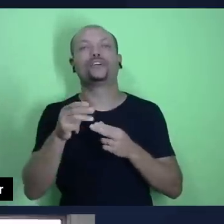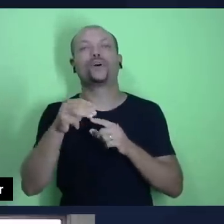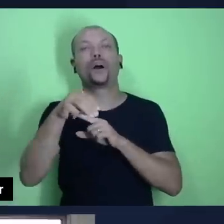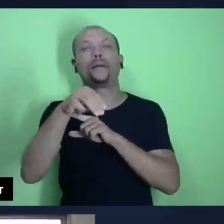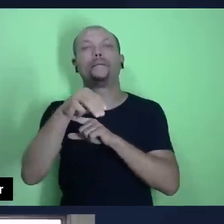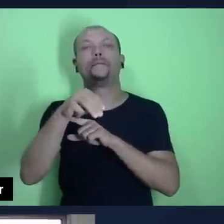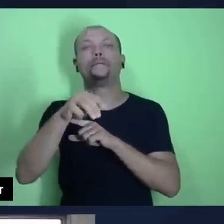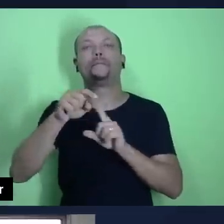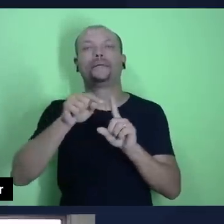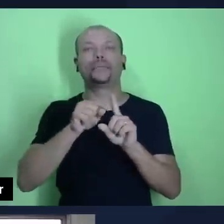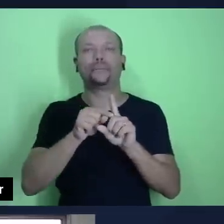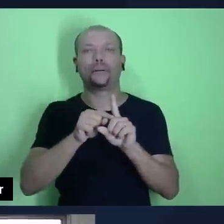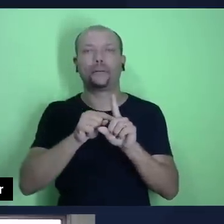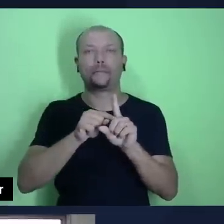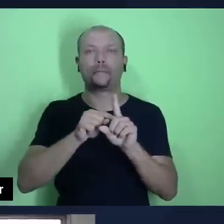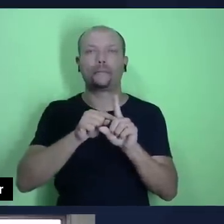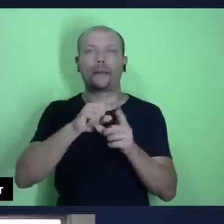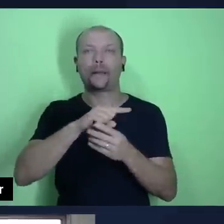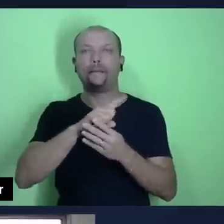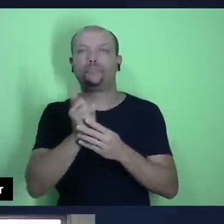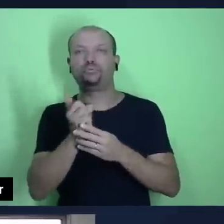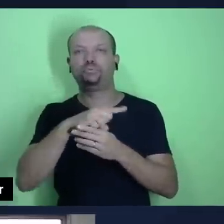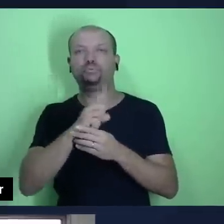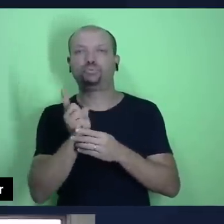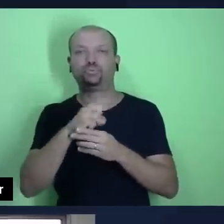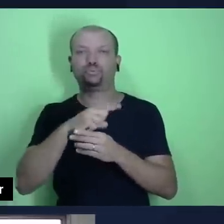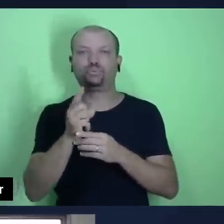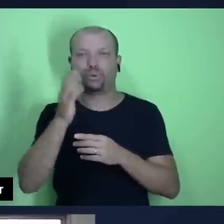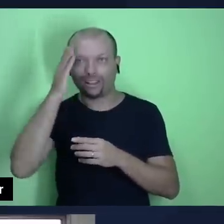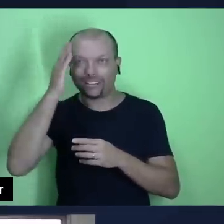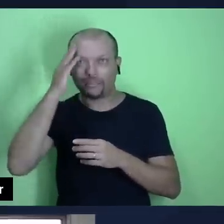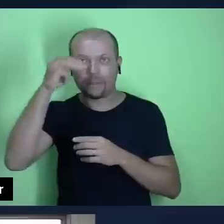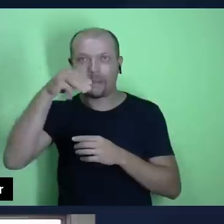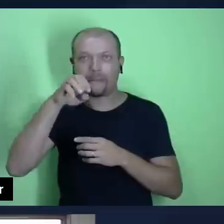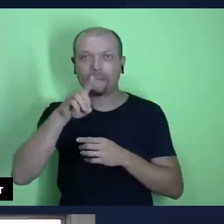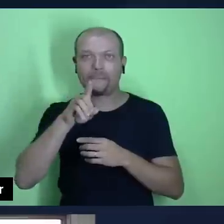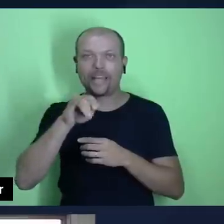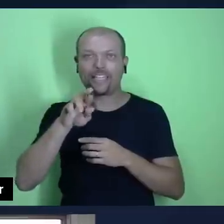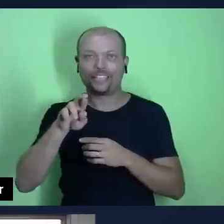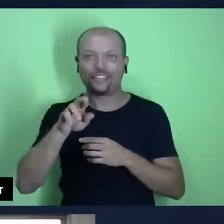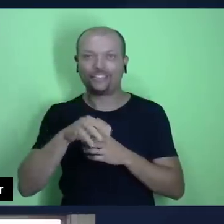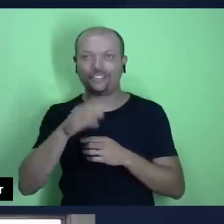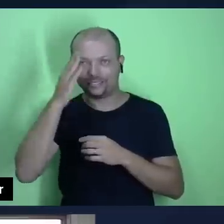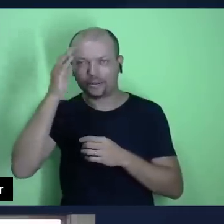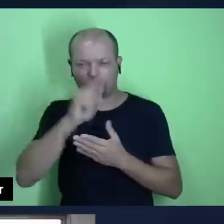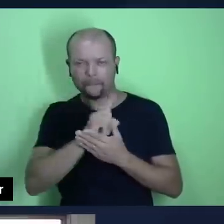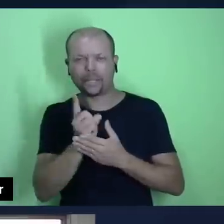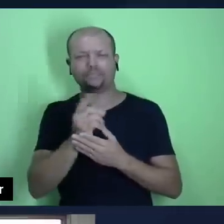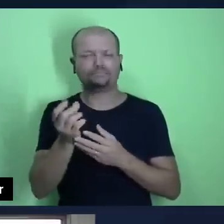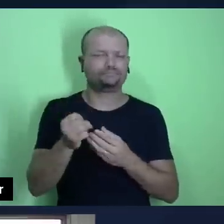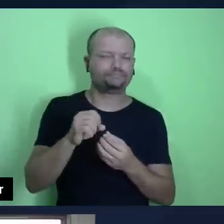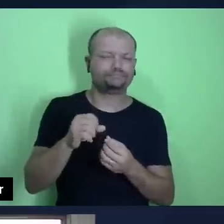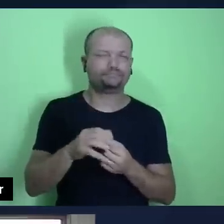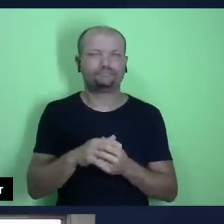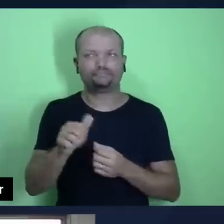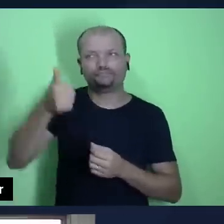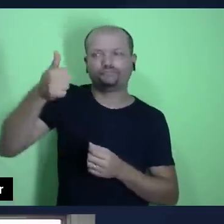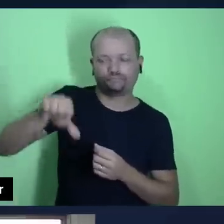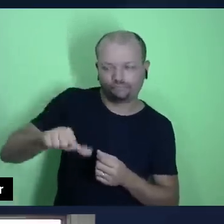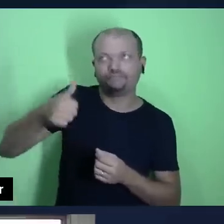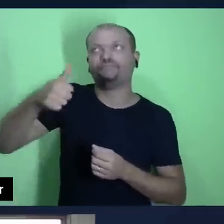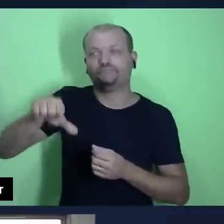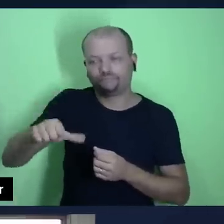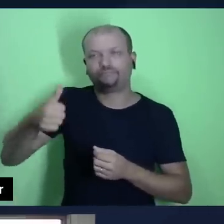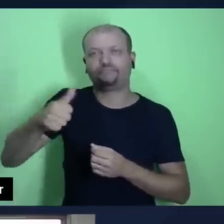medidor do meu relacionamento para com Deus. Isso é profundo. Então, o ato de ofertar vai